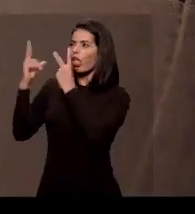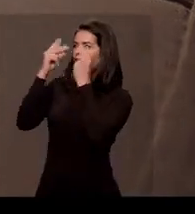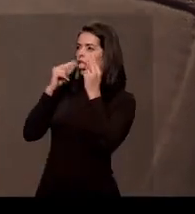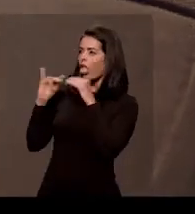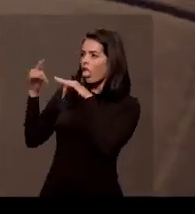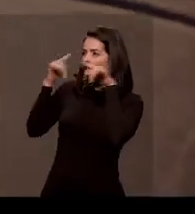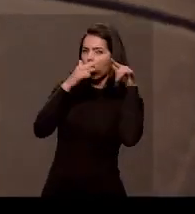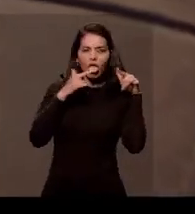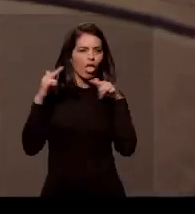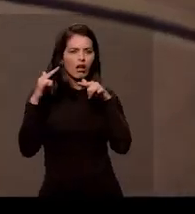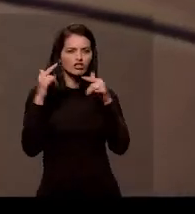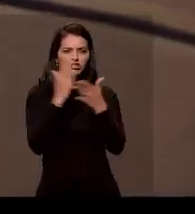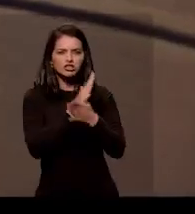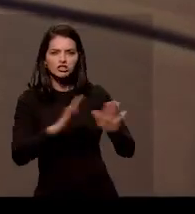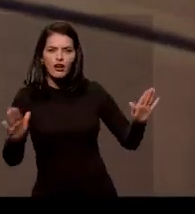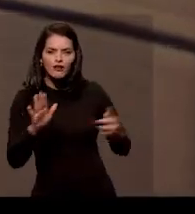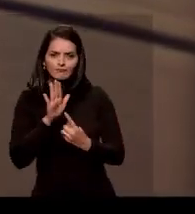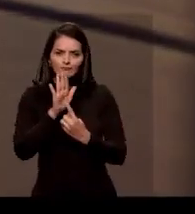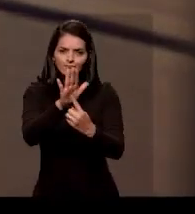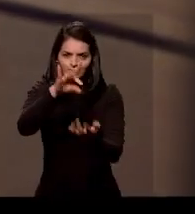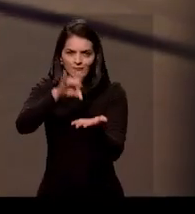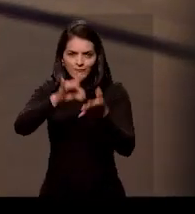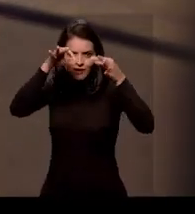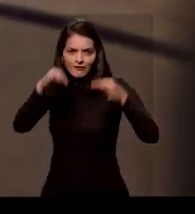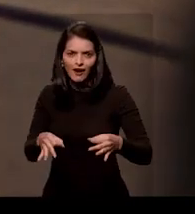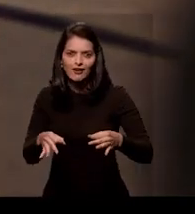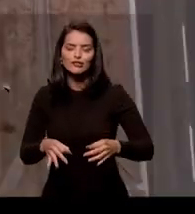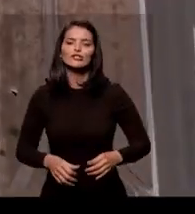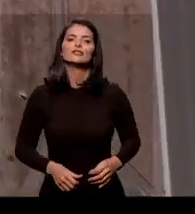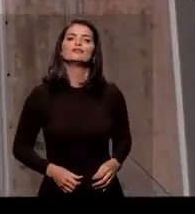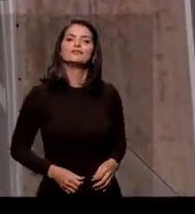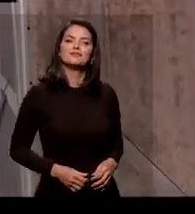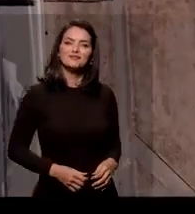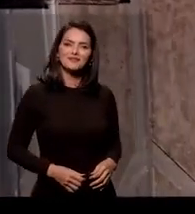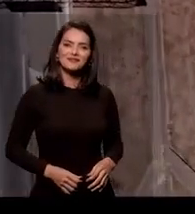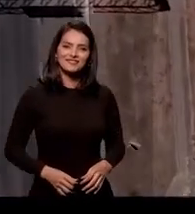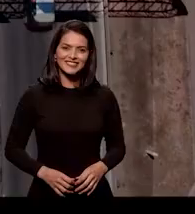Chega de conversa pra boi dormir, agora é a hora da verdade.